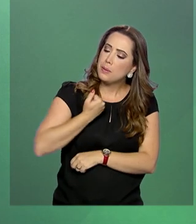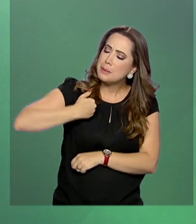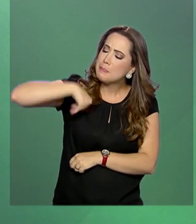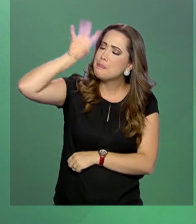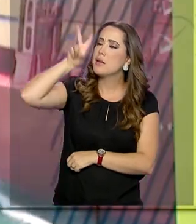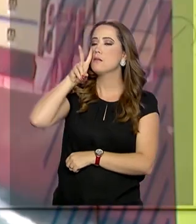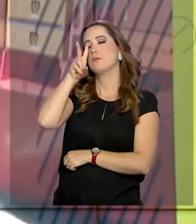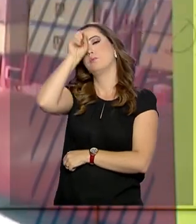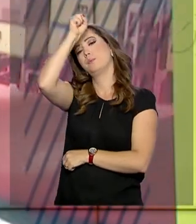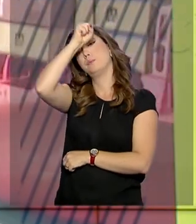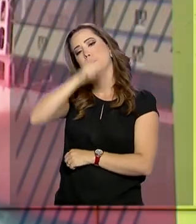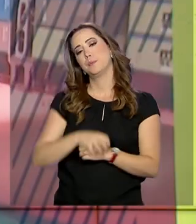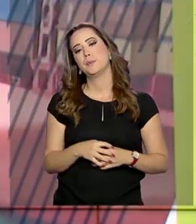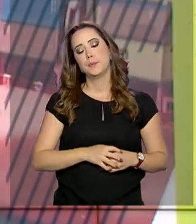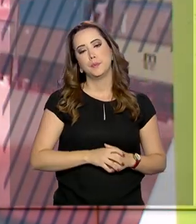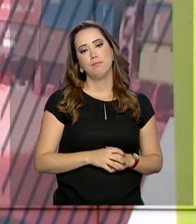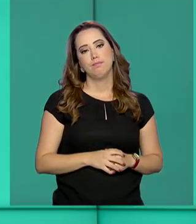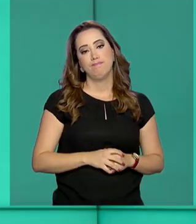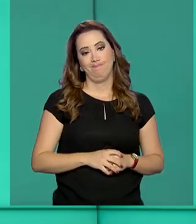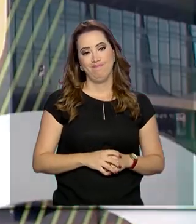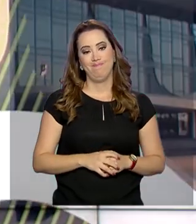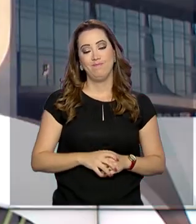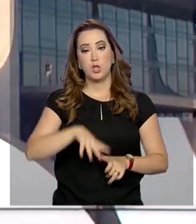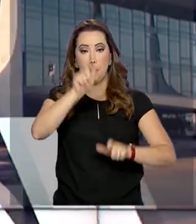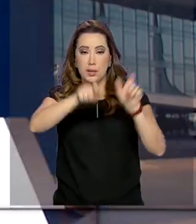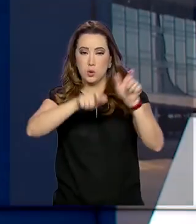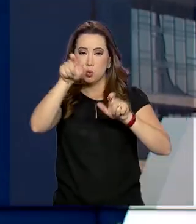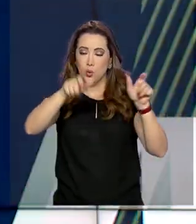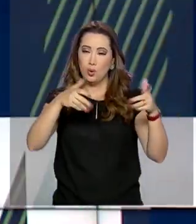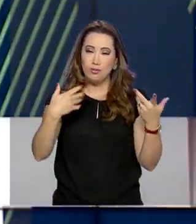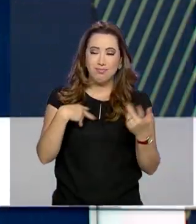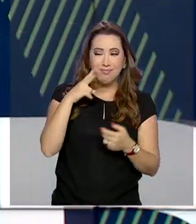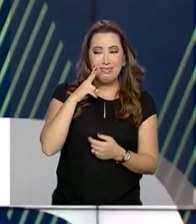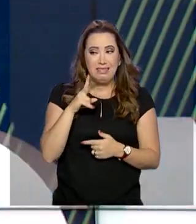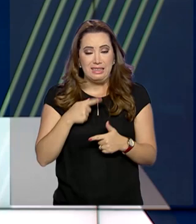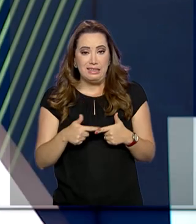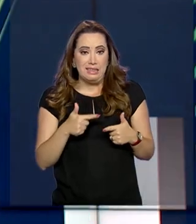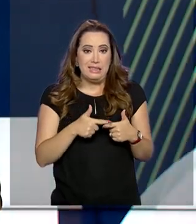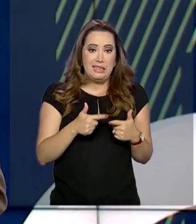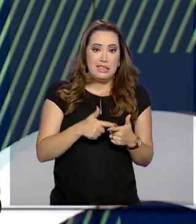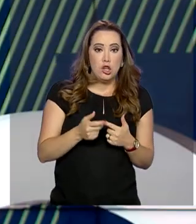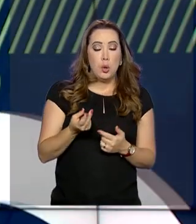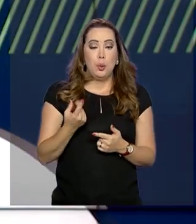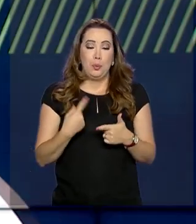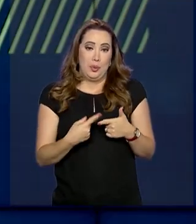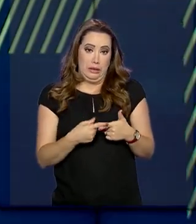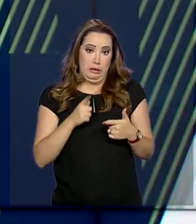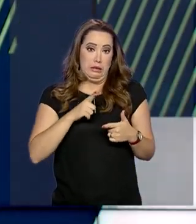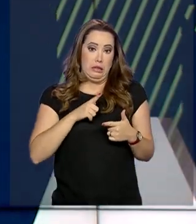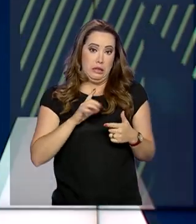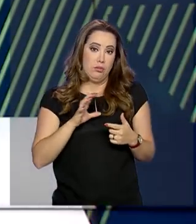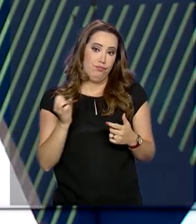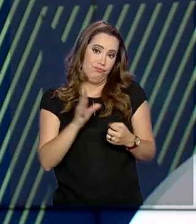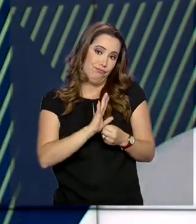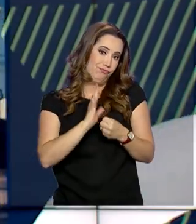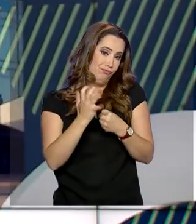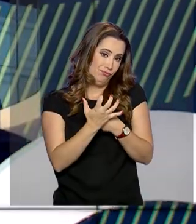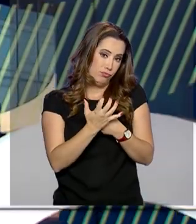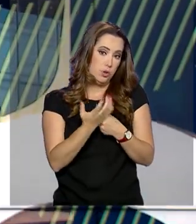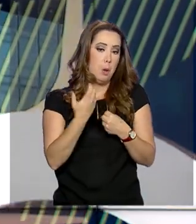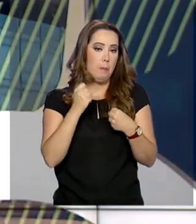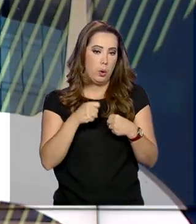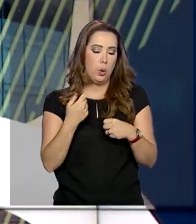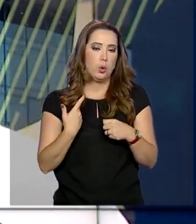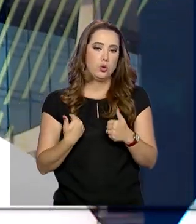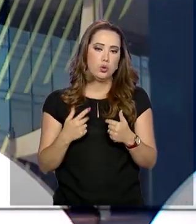fortes. Consumidores que se sentirem prejudicados por causa da pandemia do novo coronavírus podem